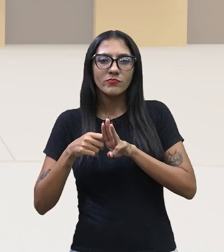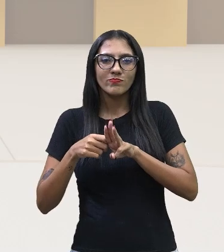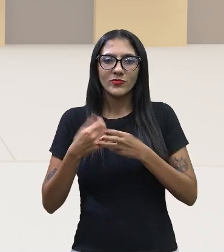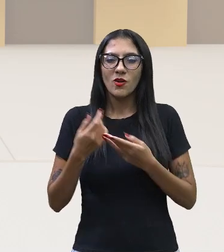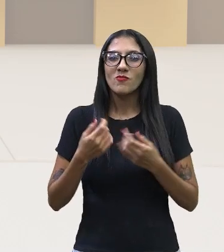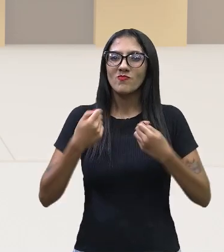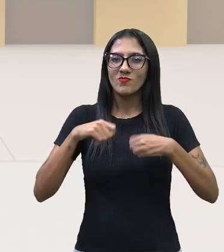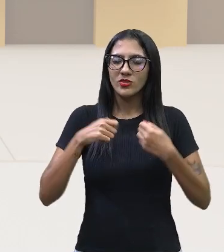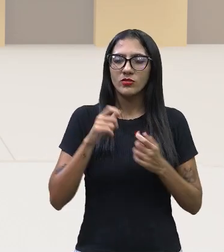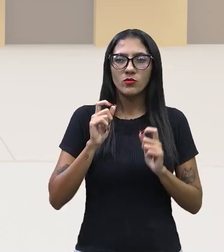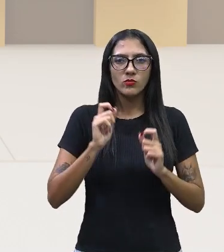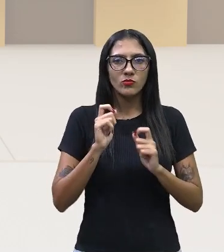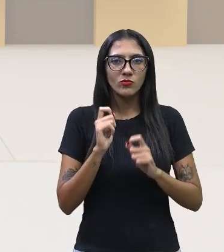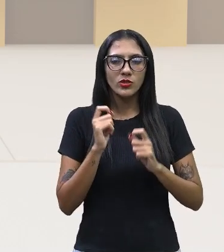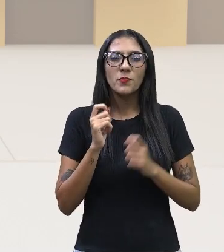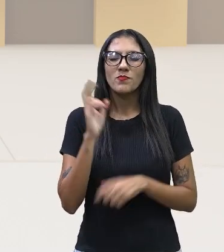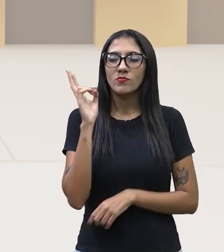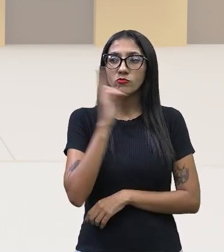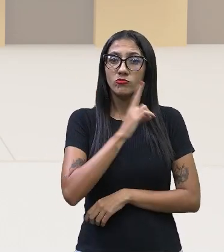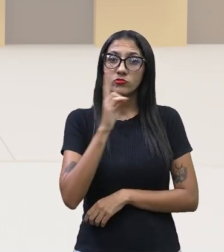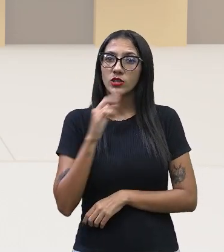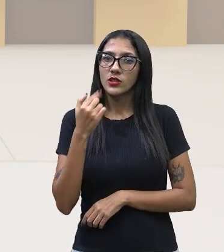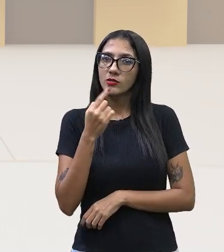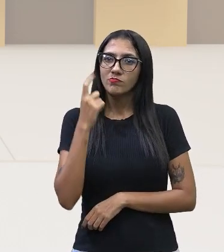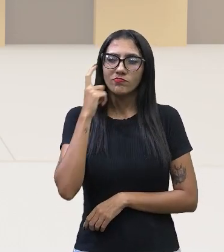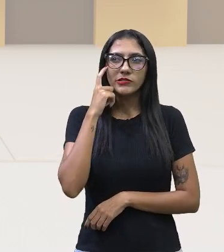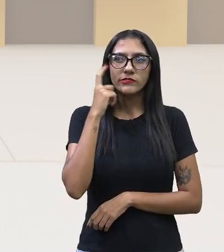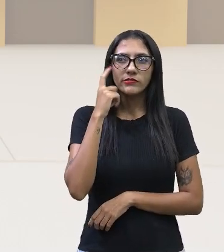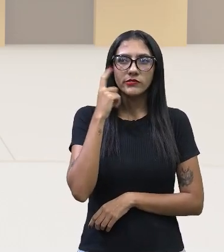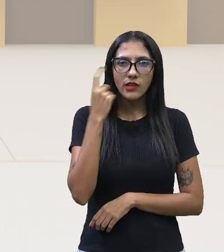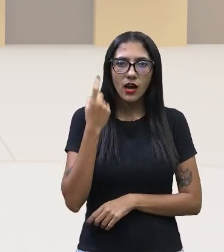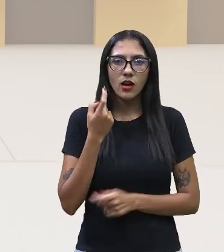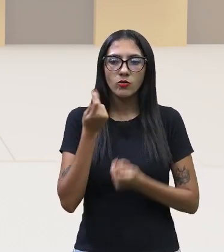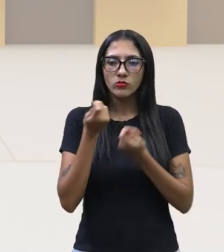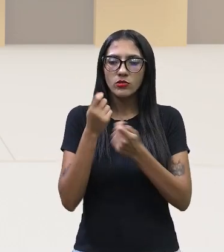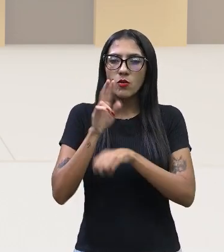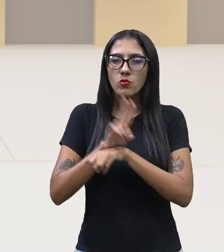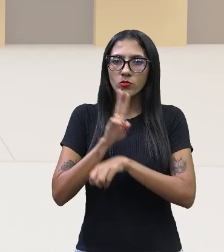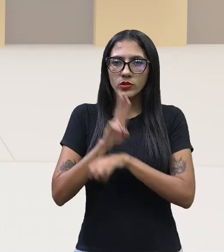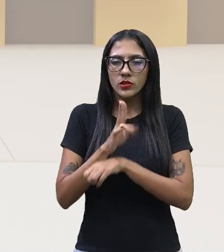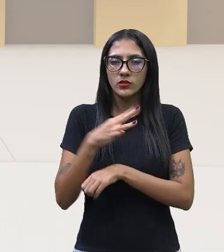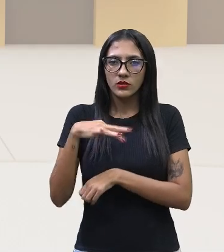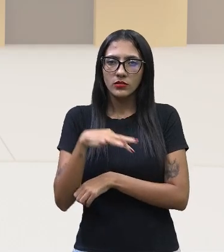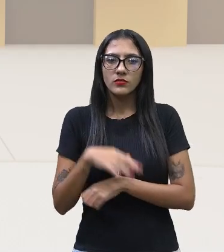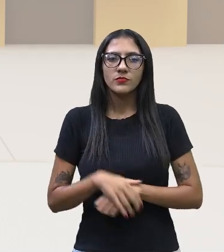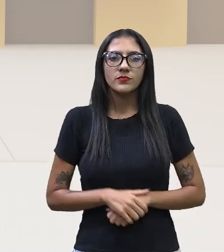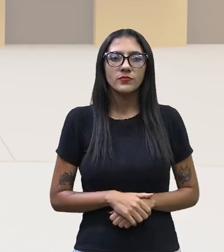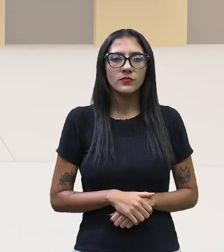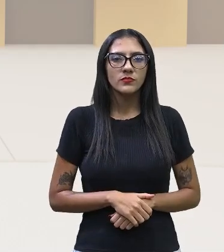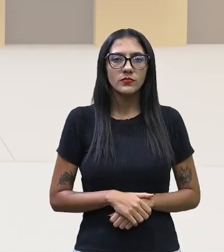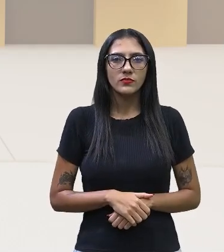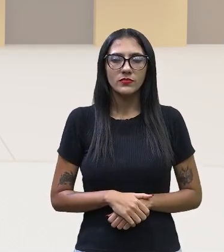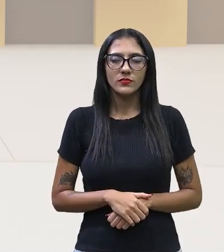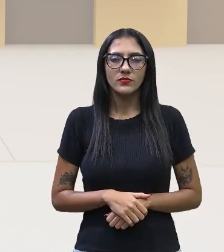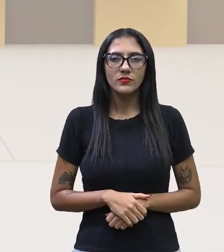quão emergencial a gente trabalhar e refletir sobre essa questão do desflorestamento na Amazônia, né, professora? Exatamente, porque toda essa,